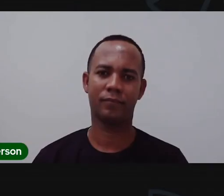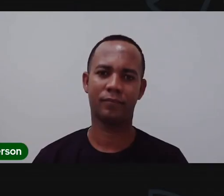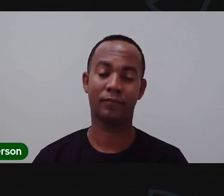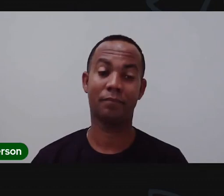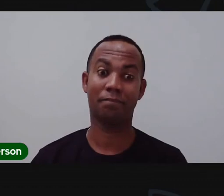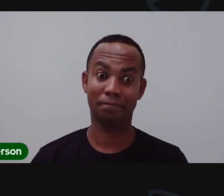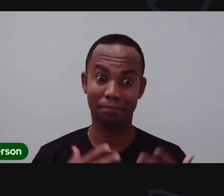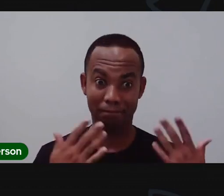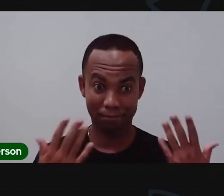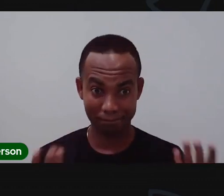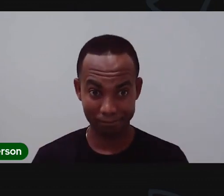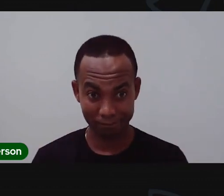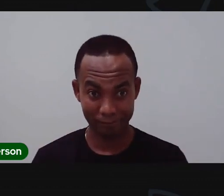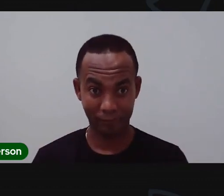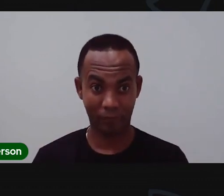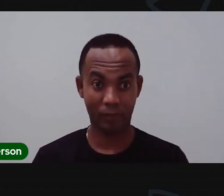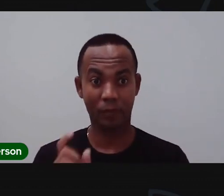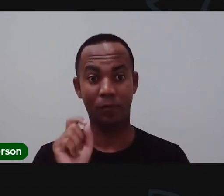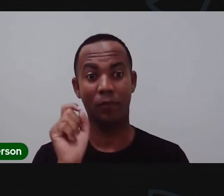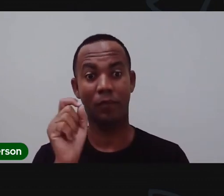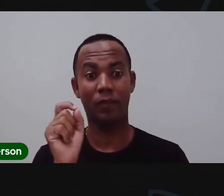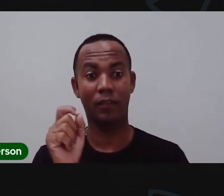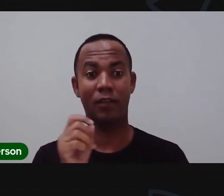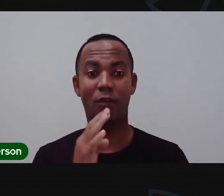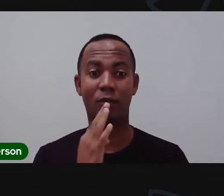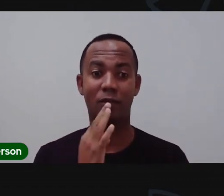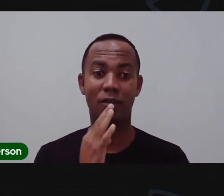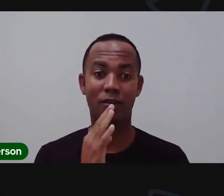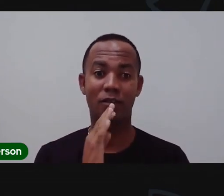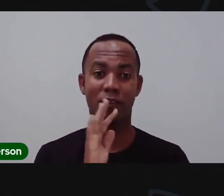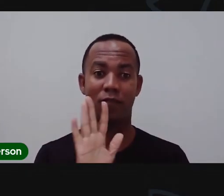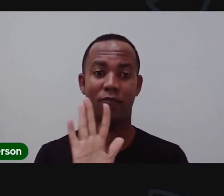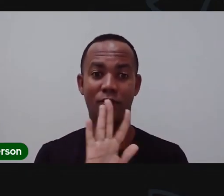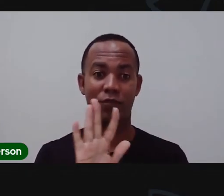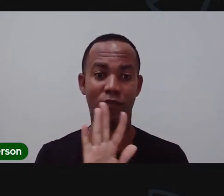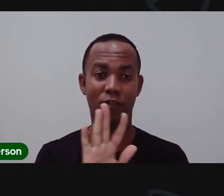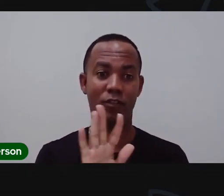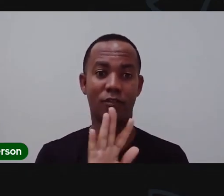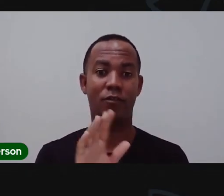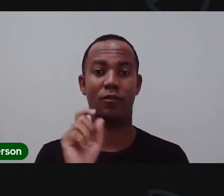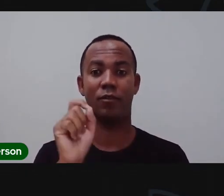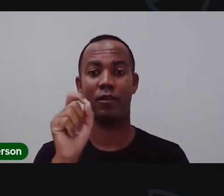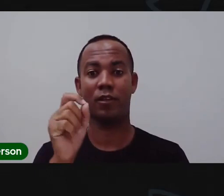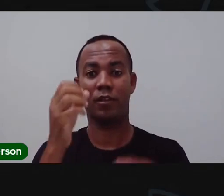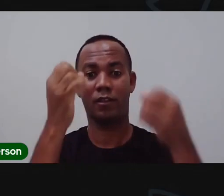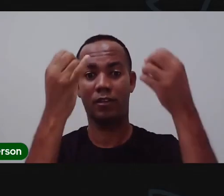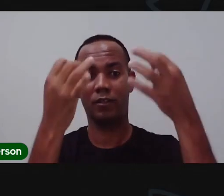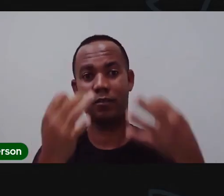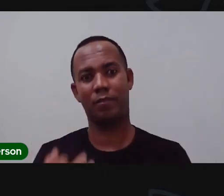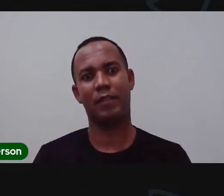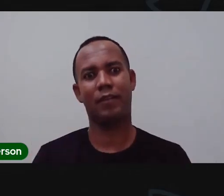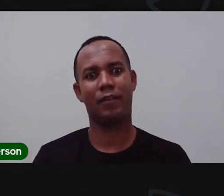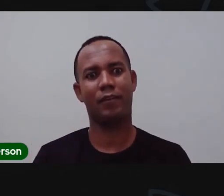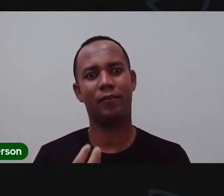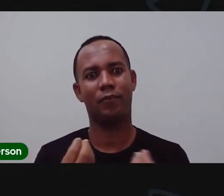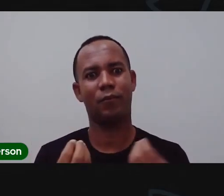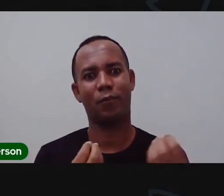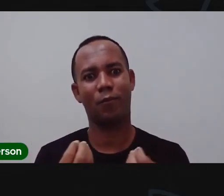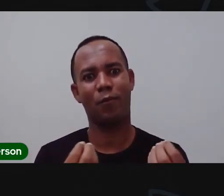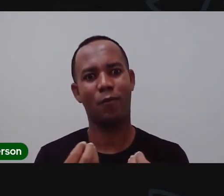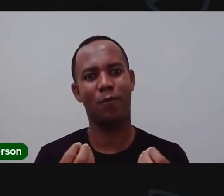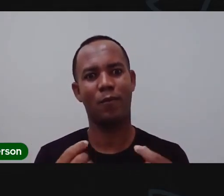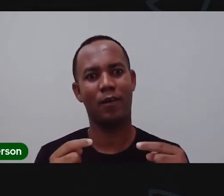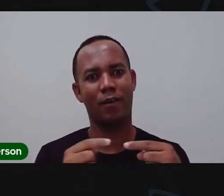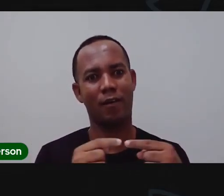Voltando, e aí, o vocês acharam desse vídeo que falou, que estava falando sobre patrimônio cultural,